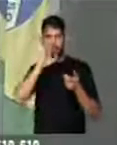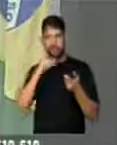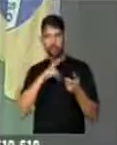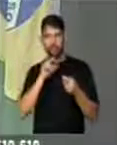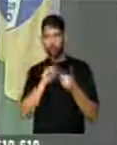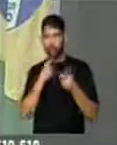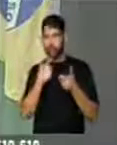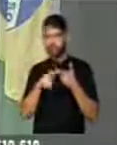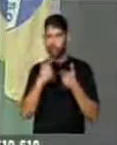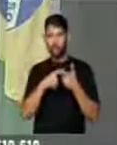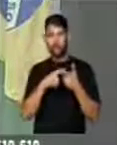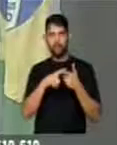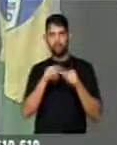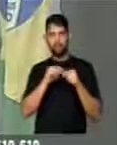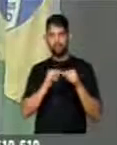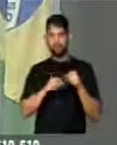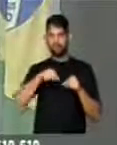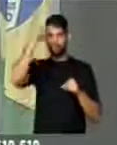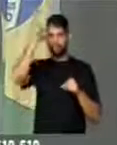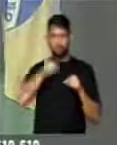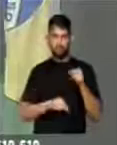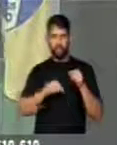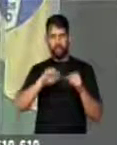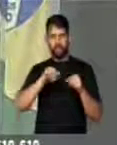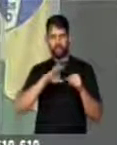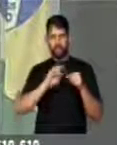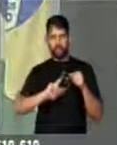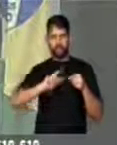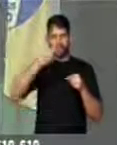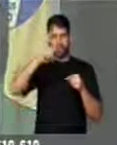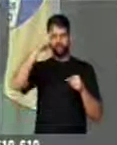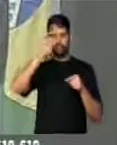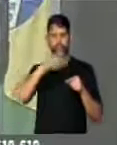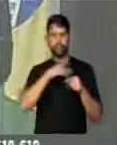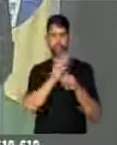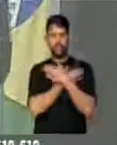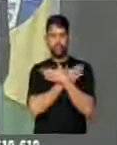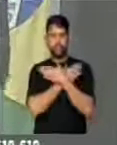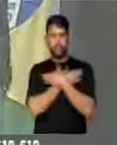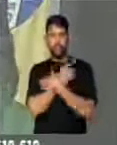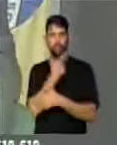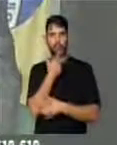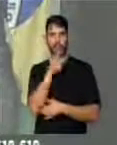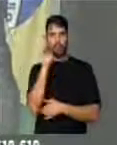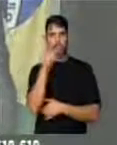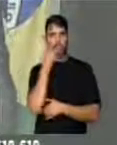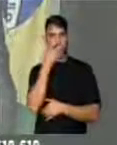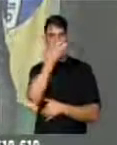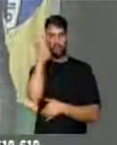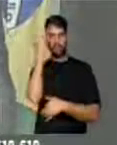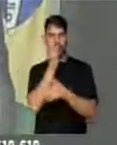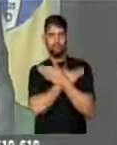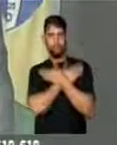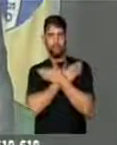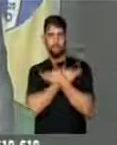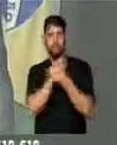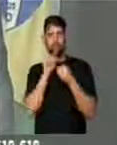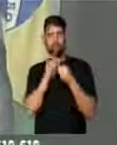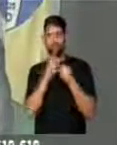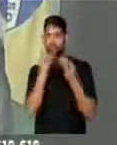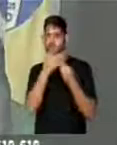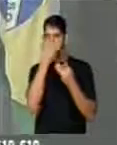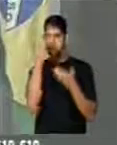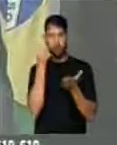recessão, depressão, inflação elevada, desemprego de 11 milhões, 60 milhões de brasileiros inadimplentes,